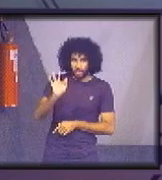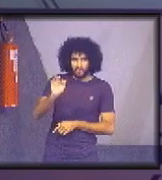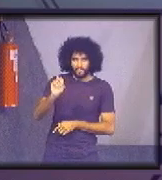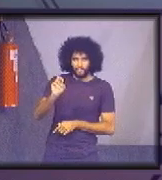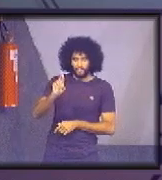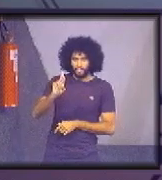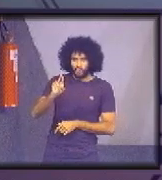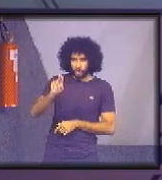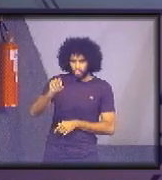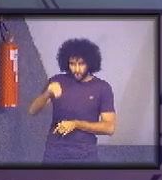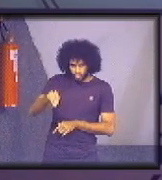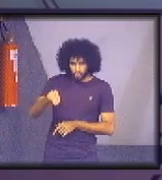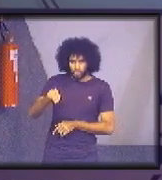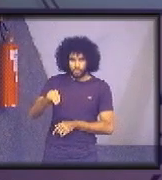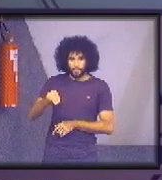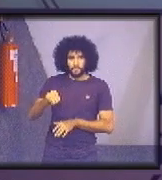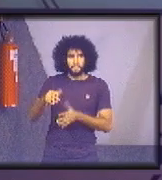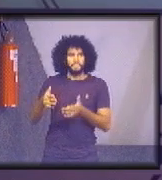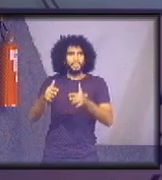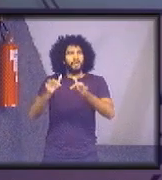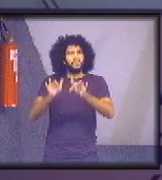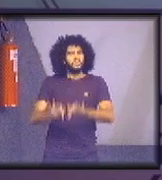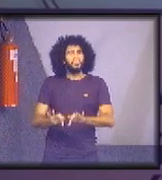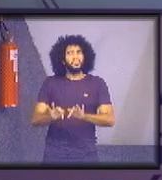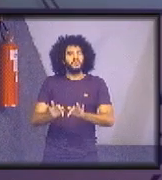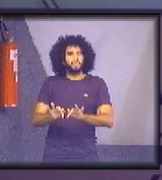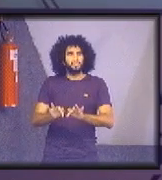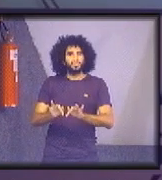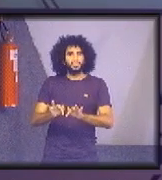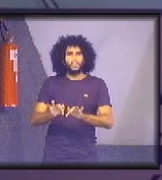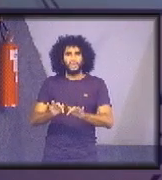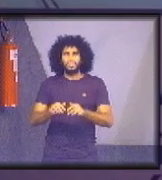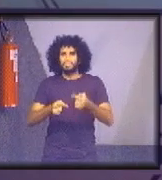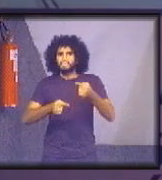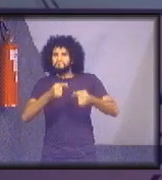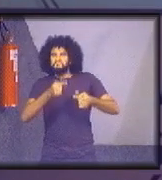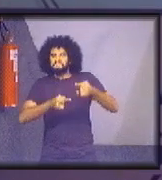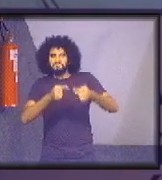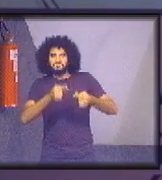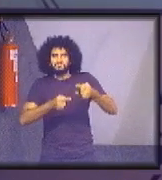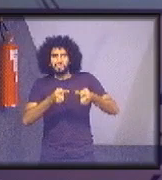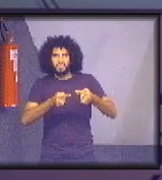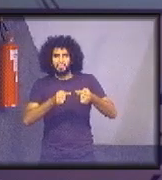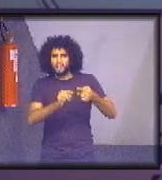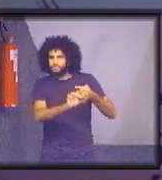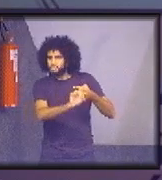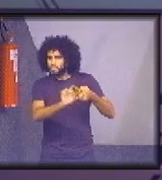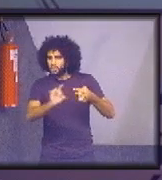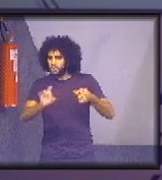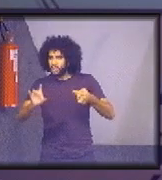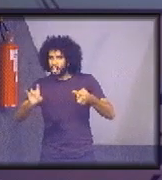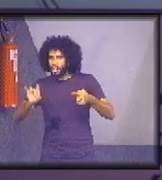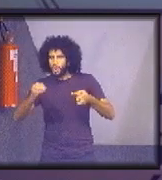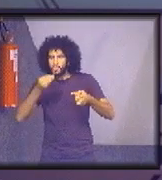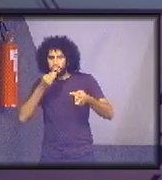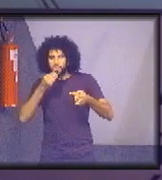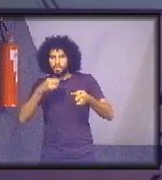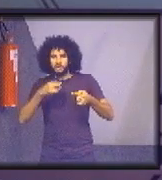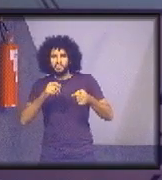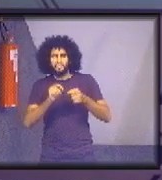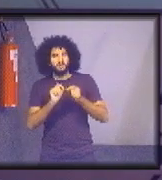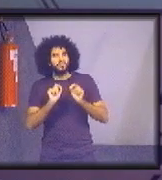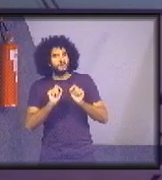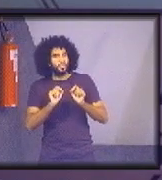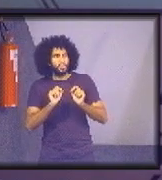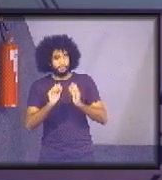fazer e, no final, de debater sobre essas oportunidades e obstáculos, nós resolvemos